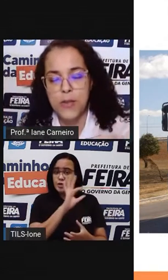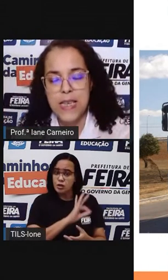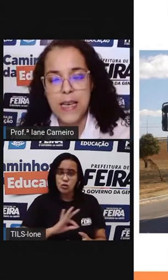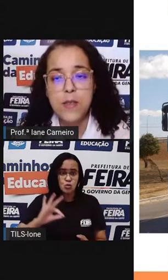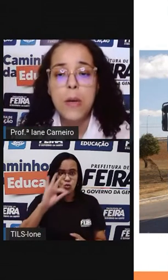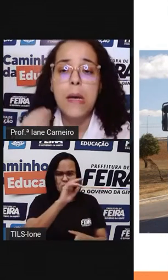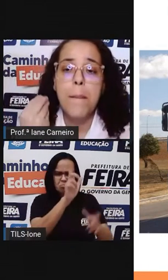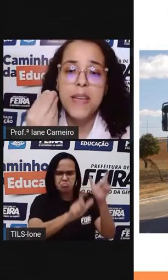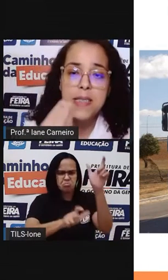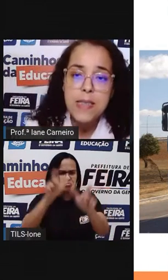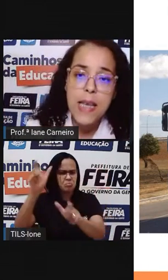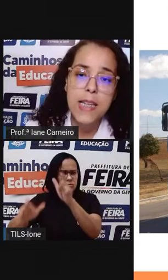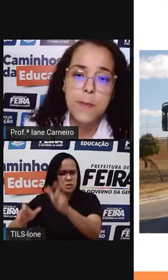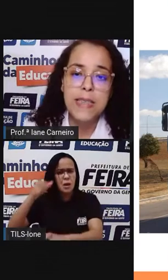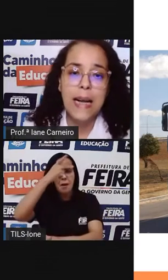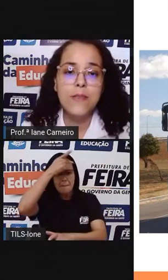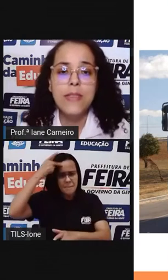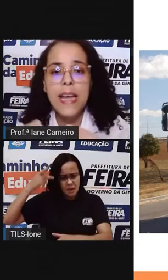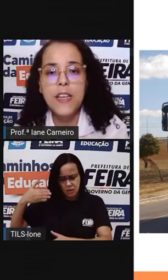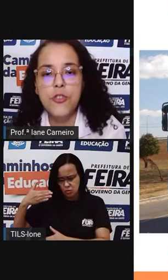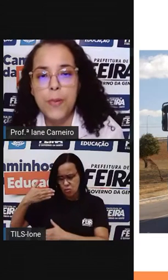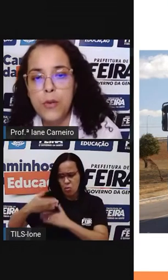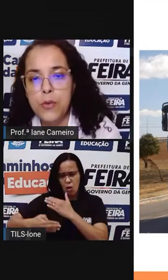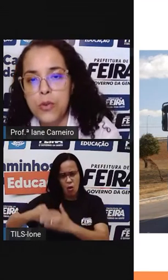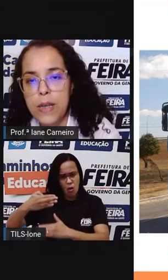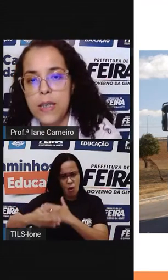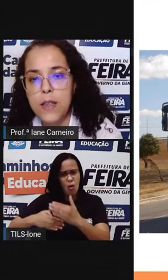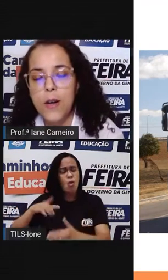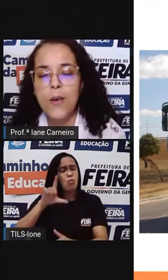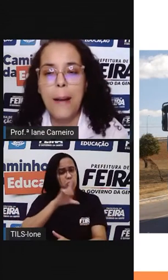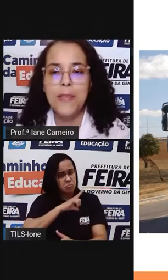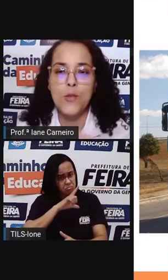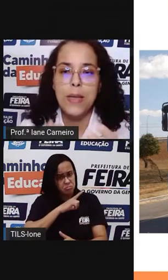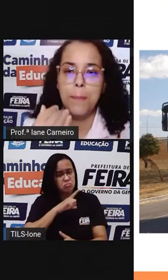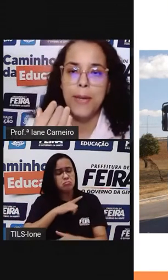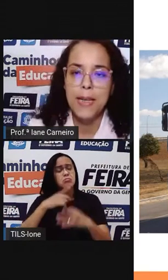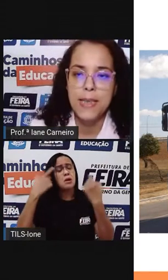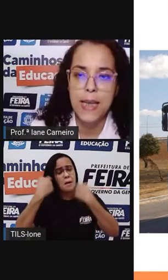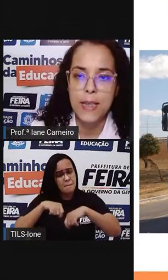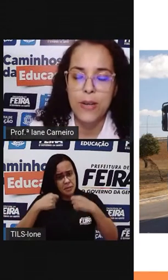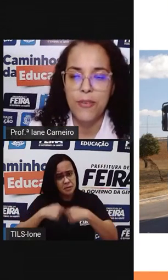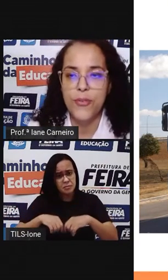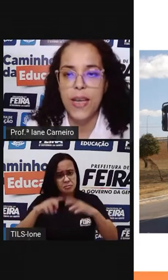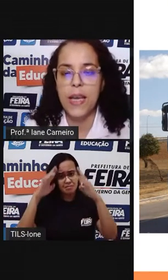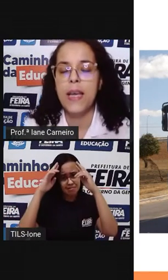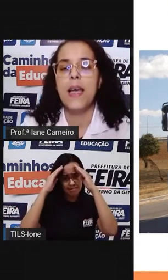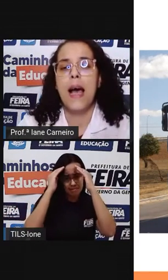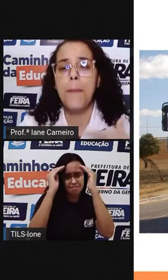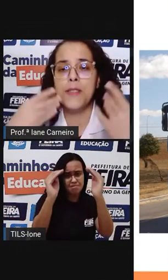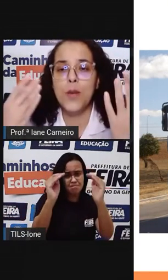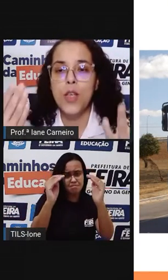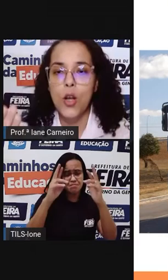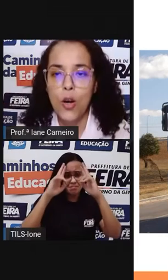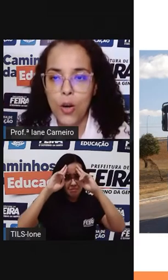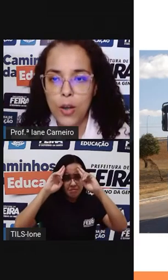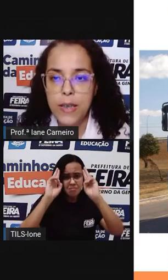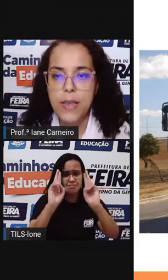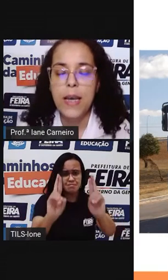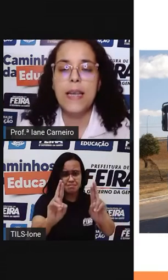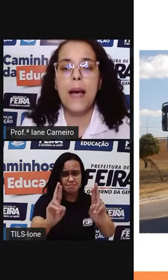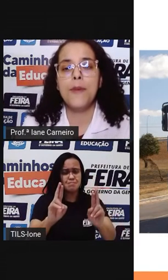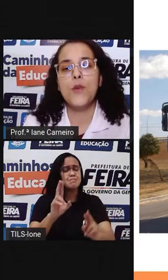processo precisa ser respeitado. Desde o produtor aqui, ó, a pessoa que planta ali o café, a pessoa que